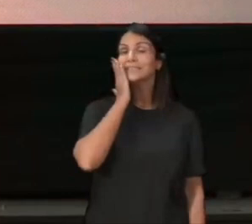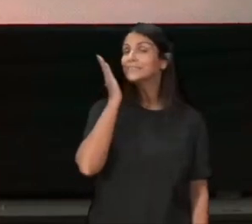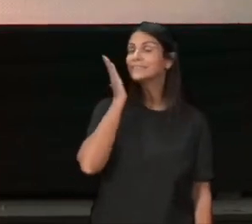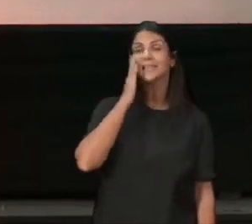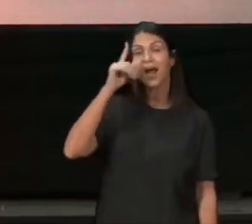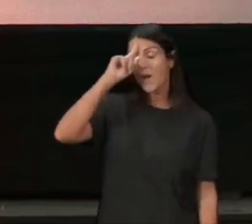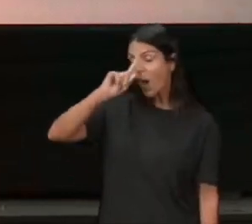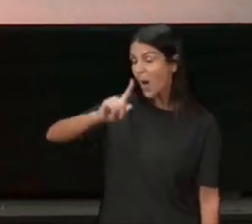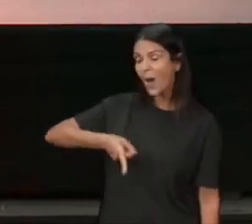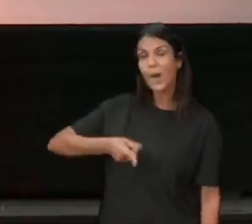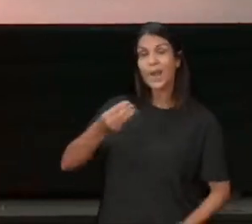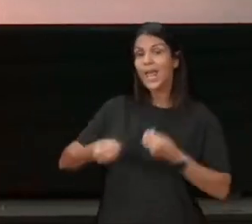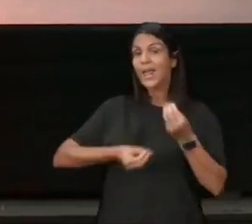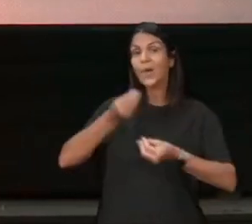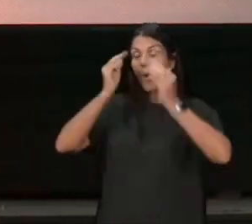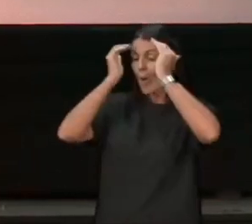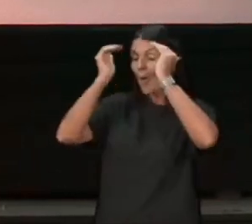que tem que se obedecer de uma ordem,